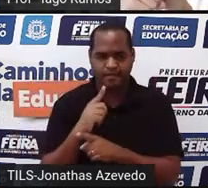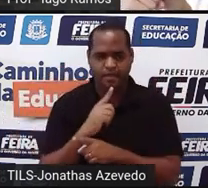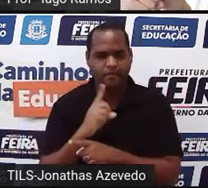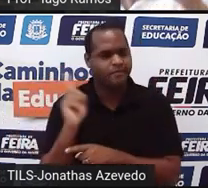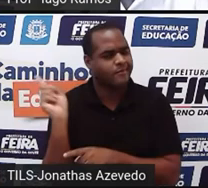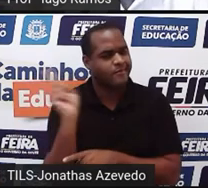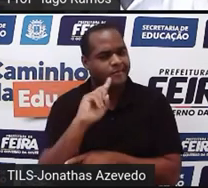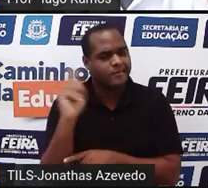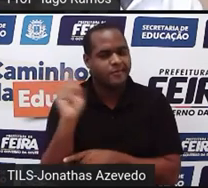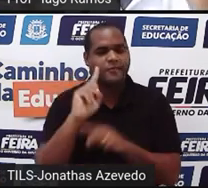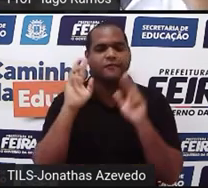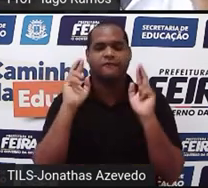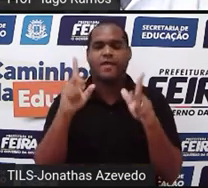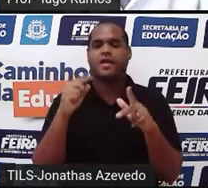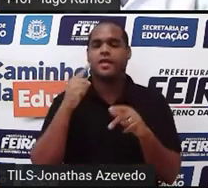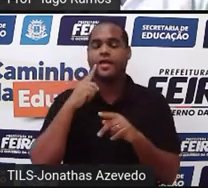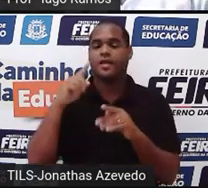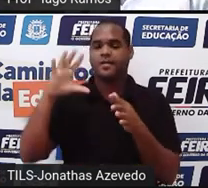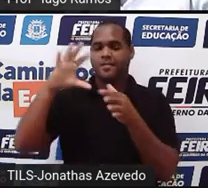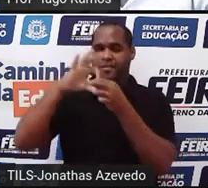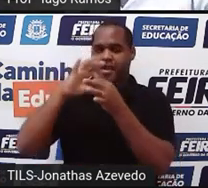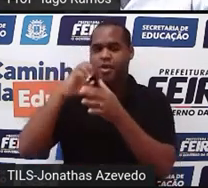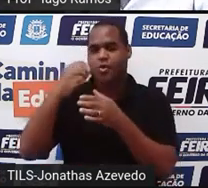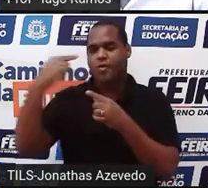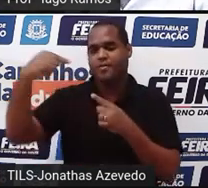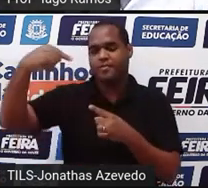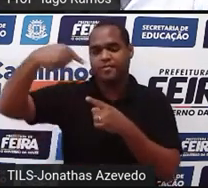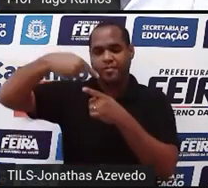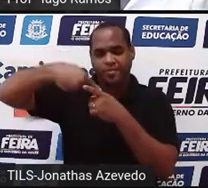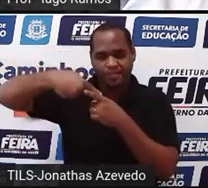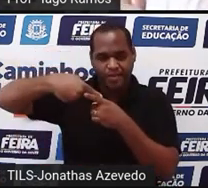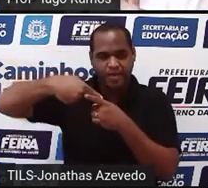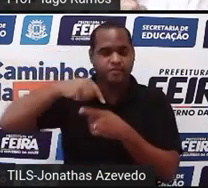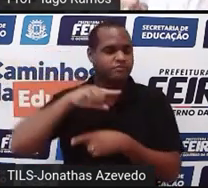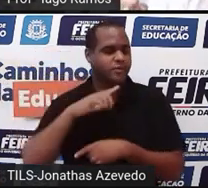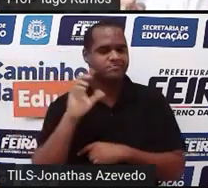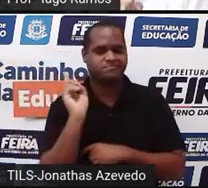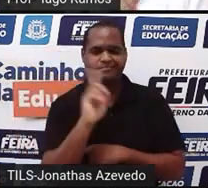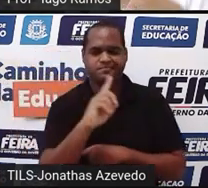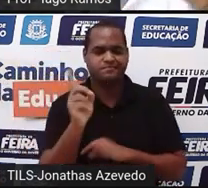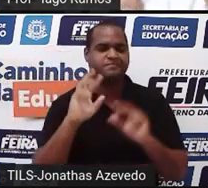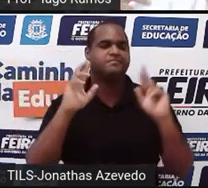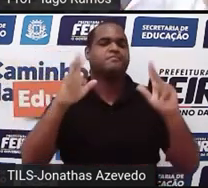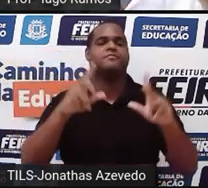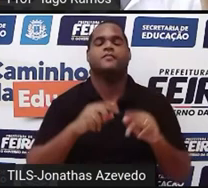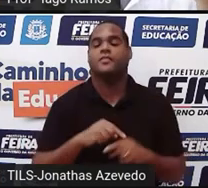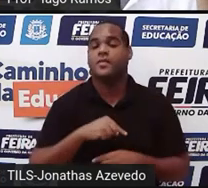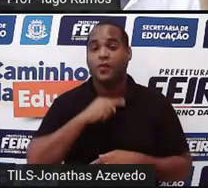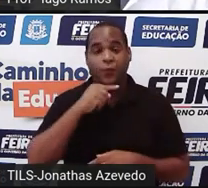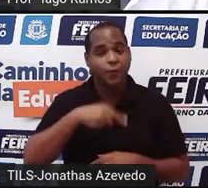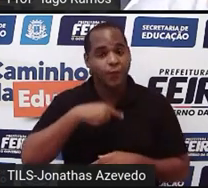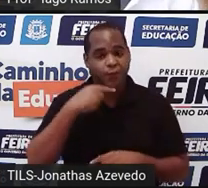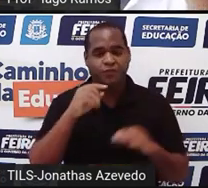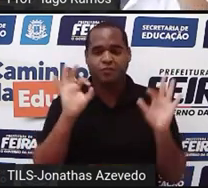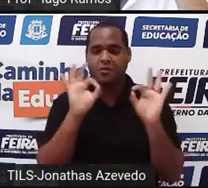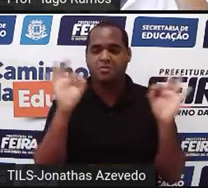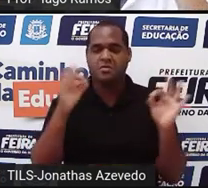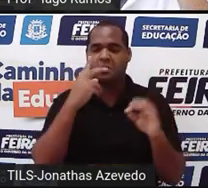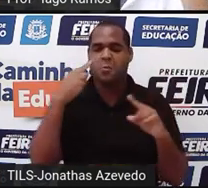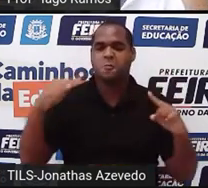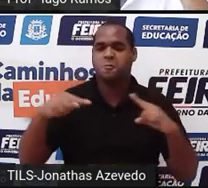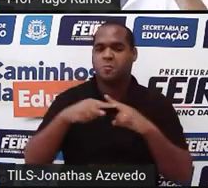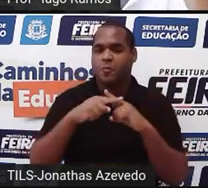reta lilás ou a reta vermelha está por cima da lilás, né? Não tem nenhum cruzamento.